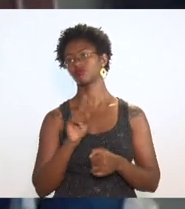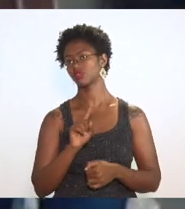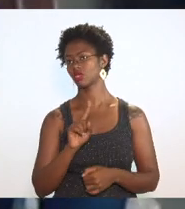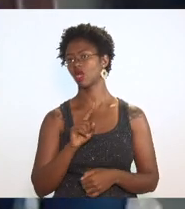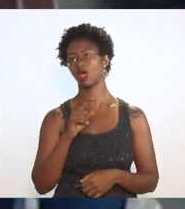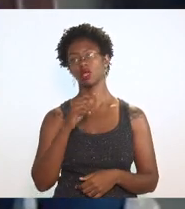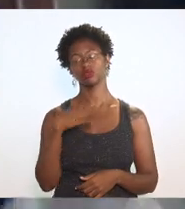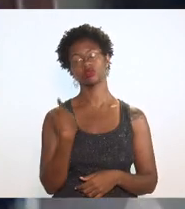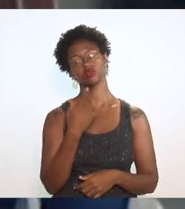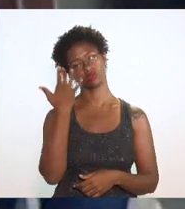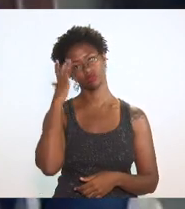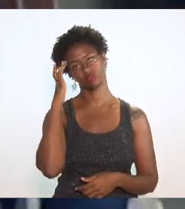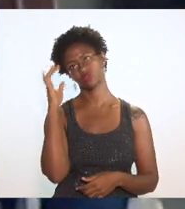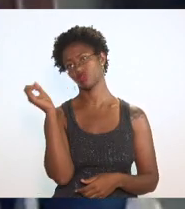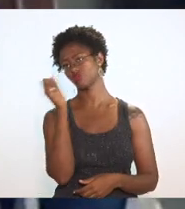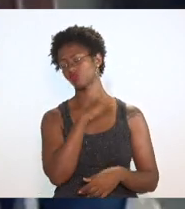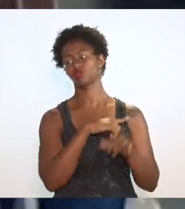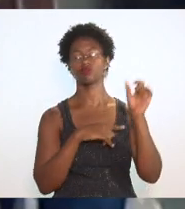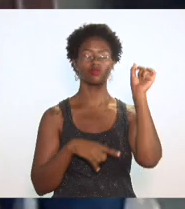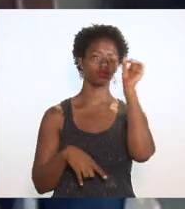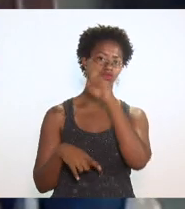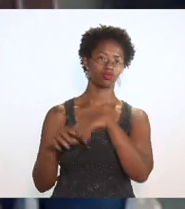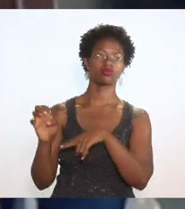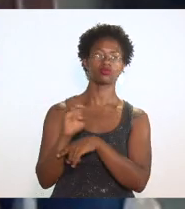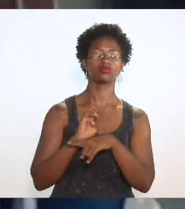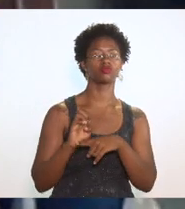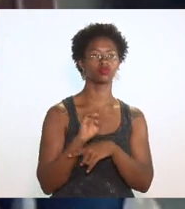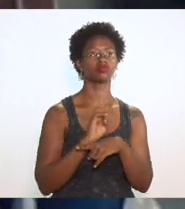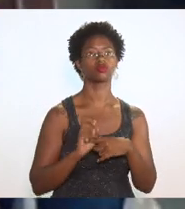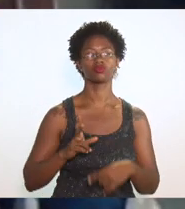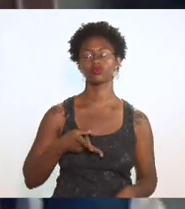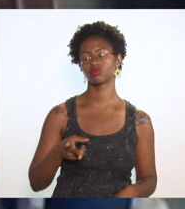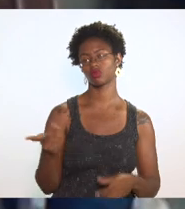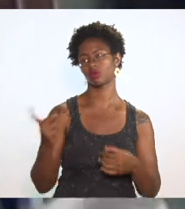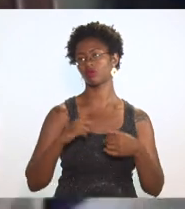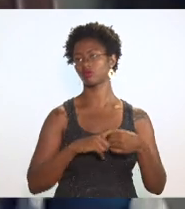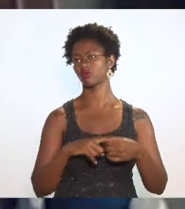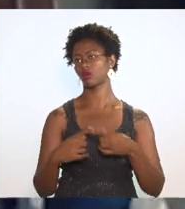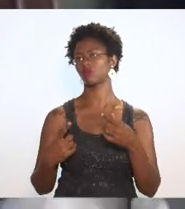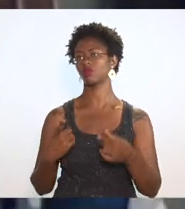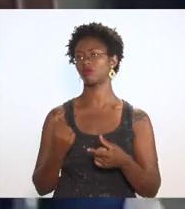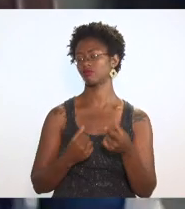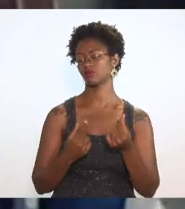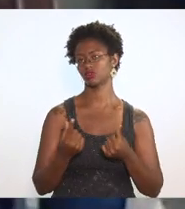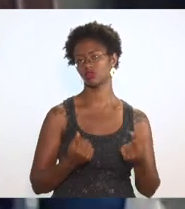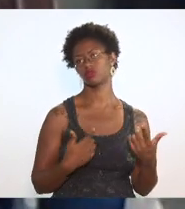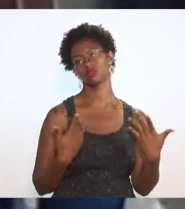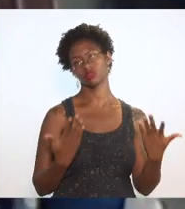difícil o estado ser mantido no regime de recuperação fiscal então